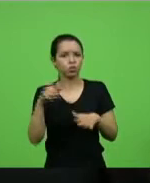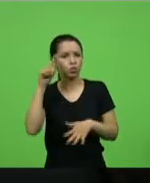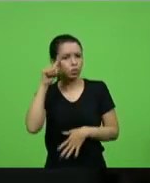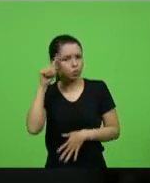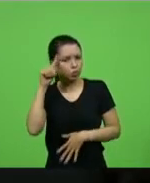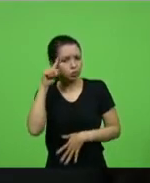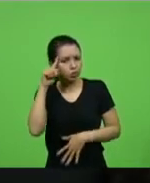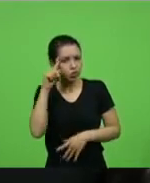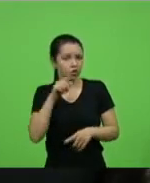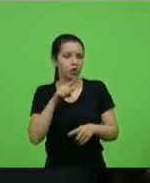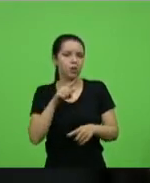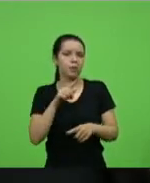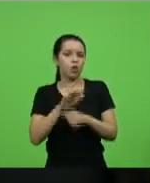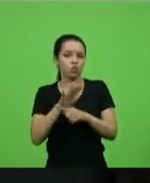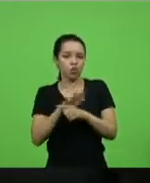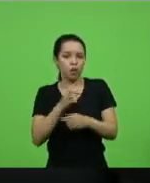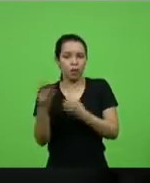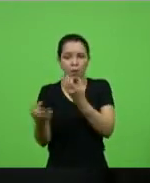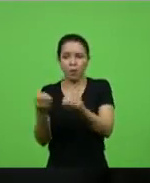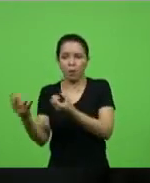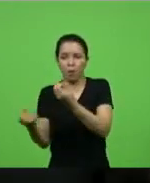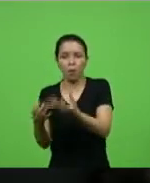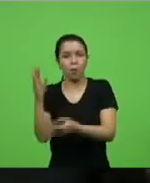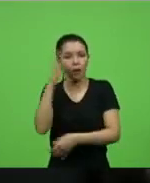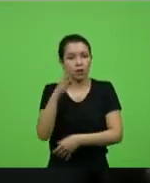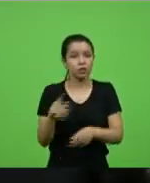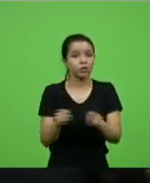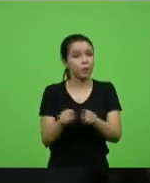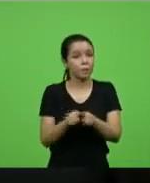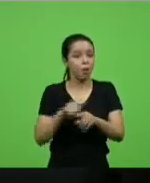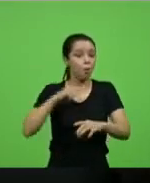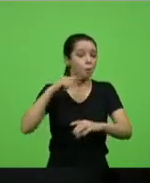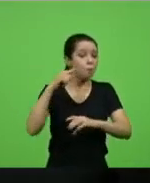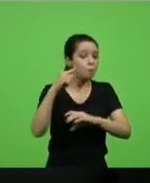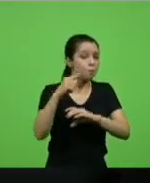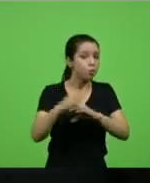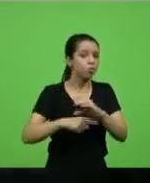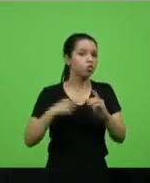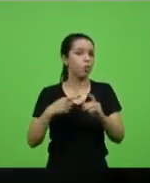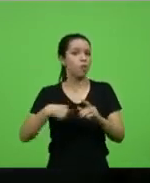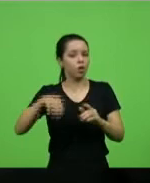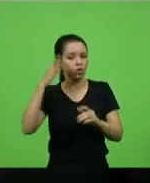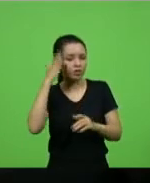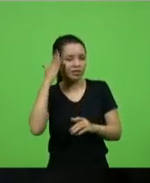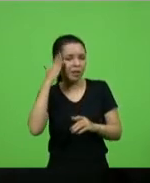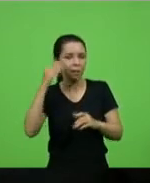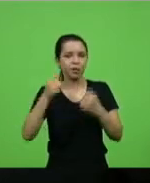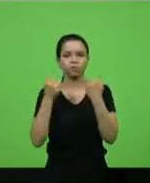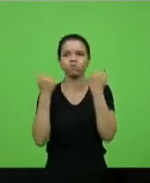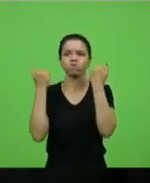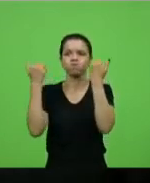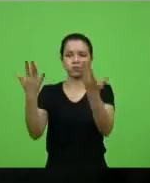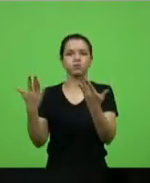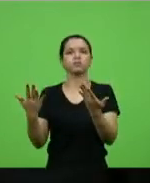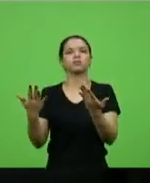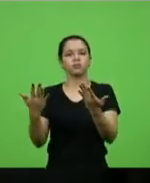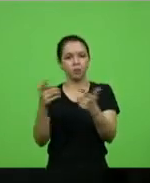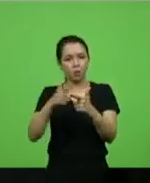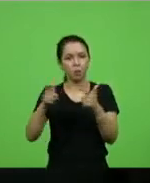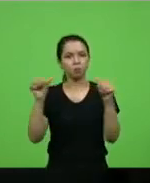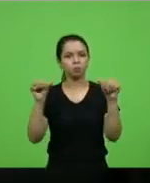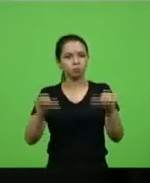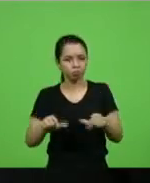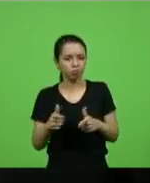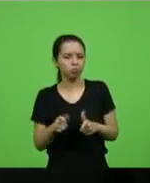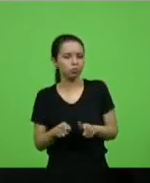também todo o mundo, porque nós sabemos que é algo que extrapolou as fronteiras do nosso país. Então, gente pede a gentileza que a